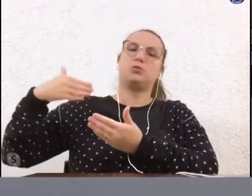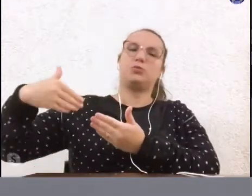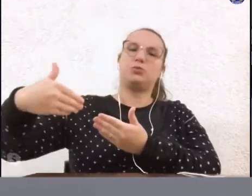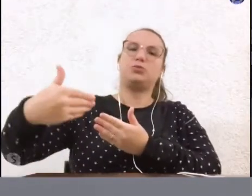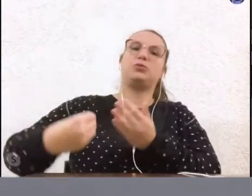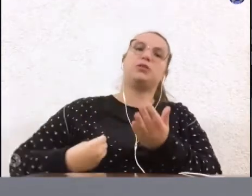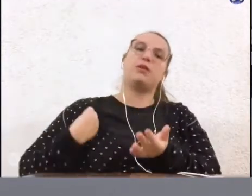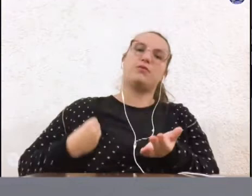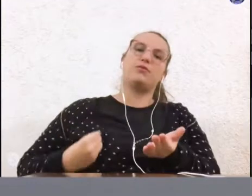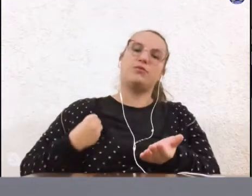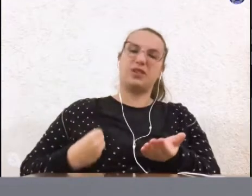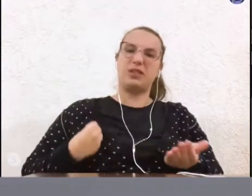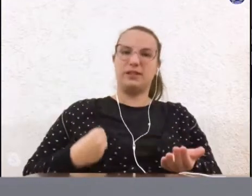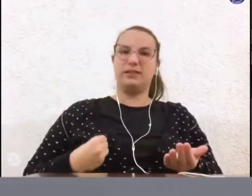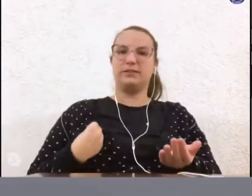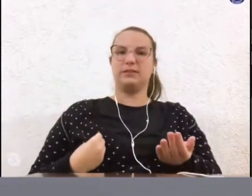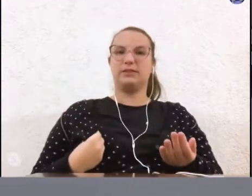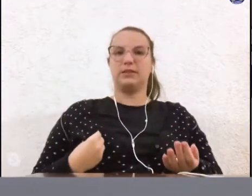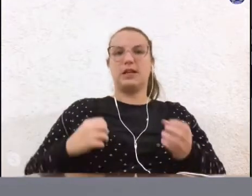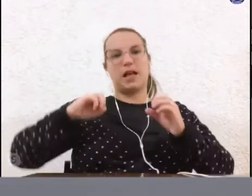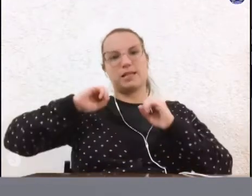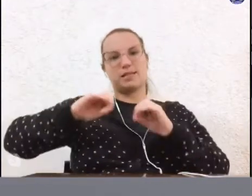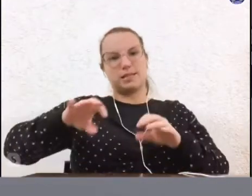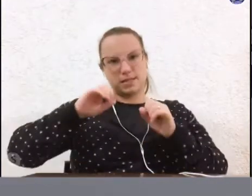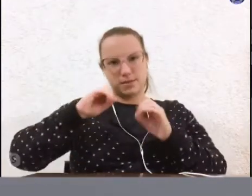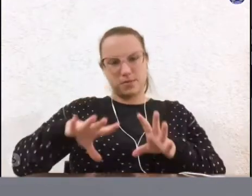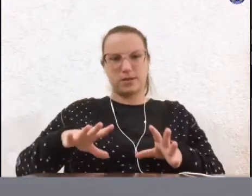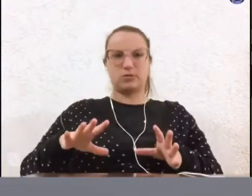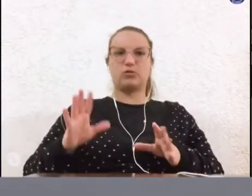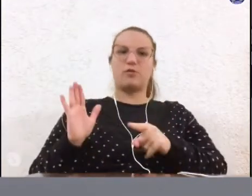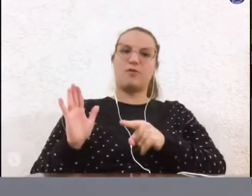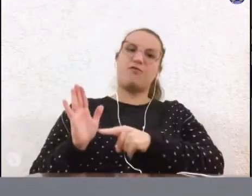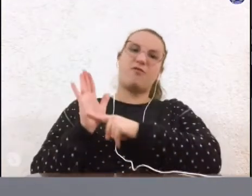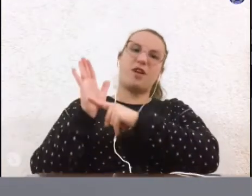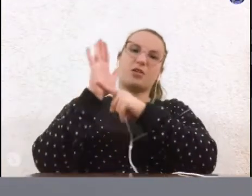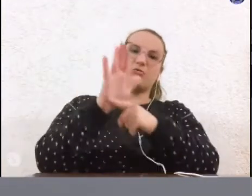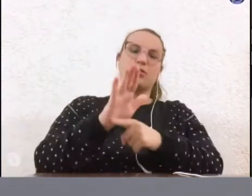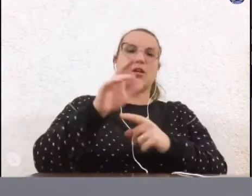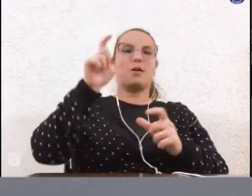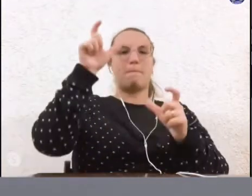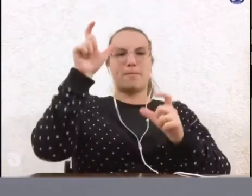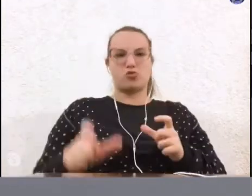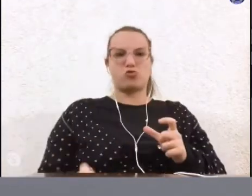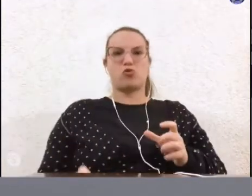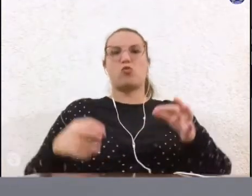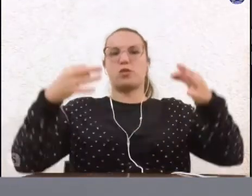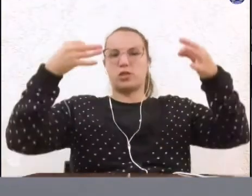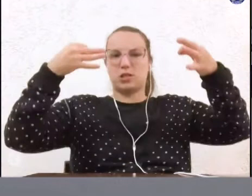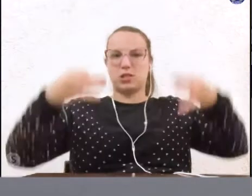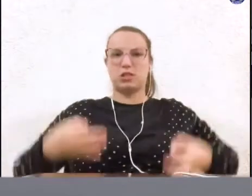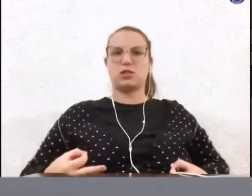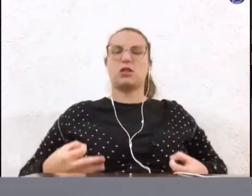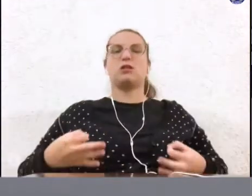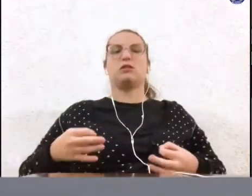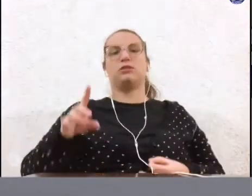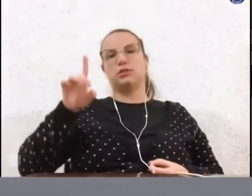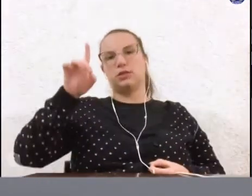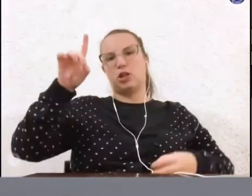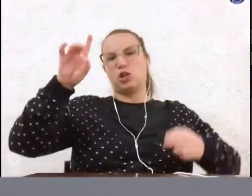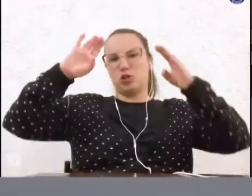vida ensinamentos que o tornarão pessoas dignas, honestas e tementes a Deus.